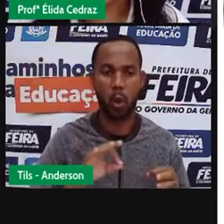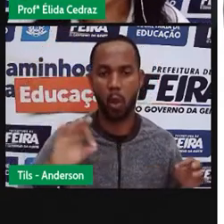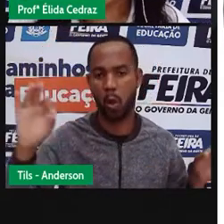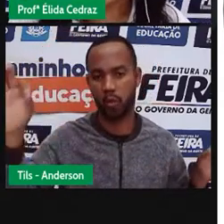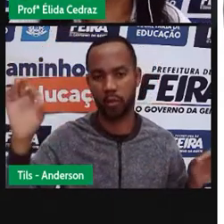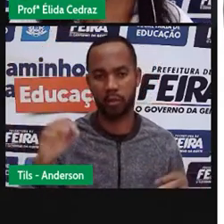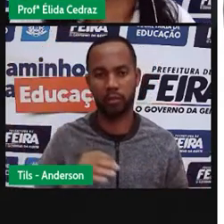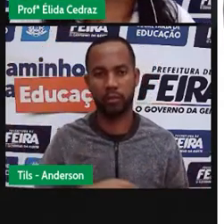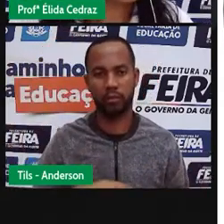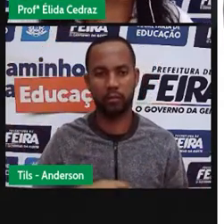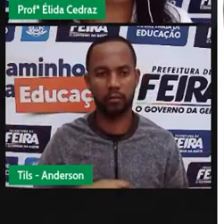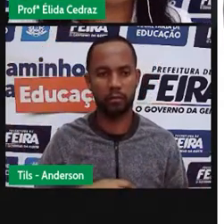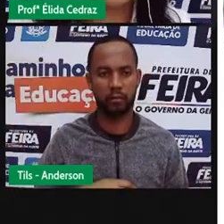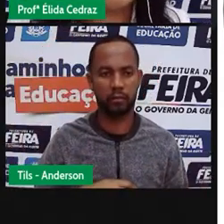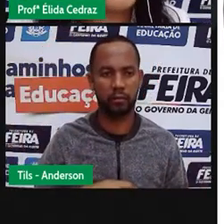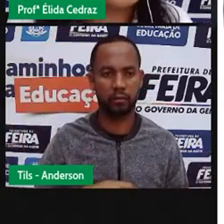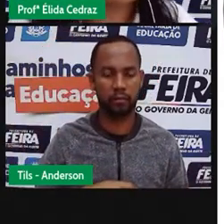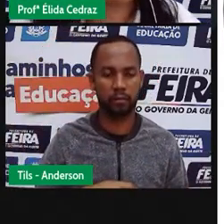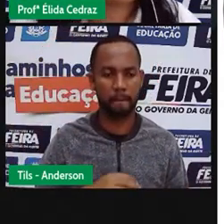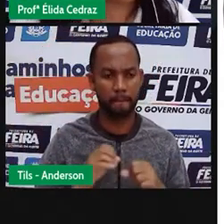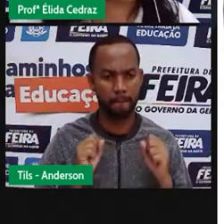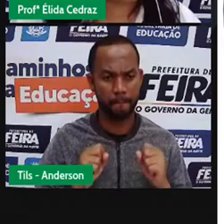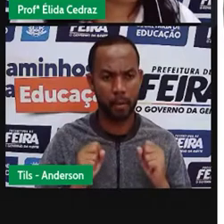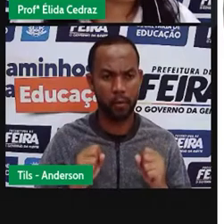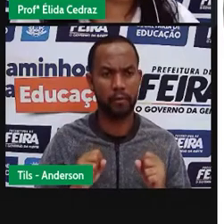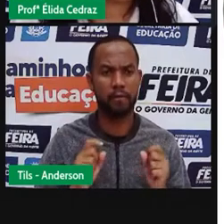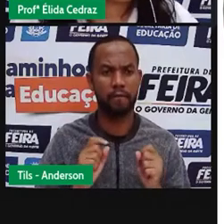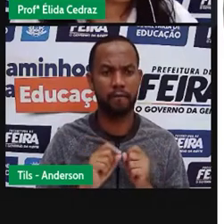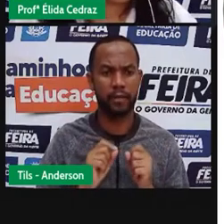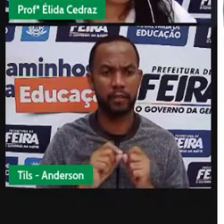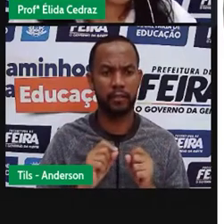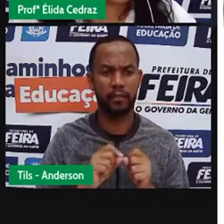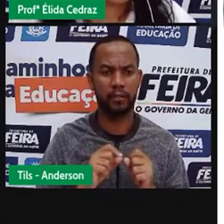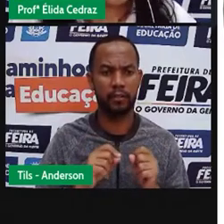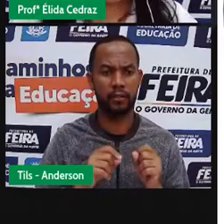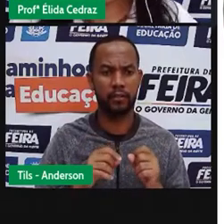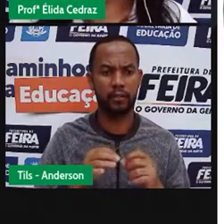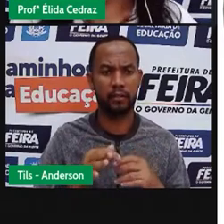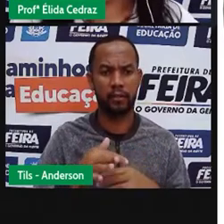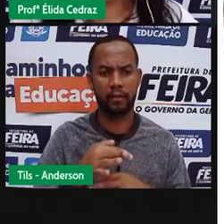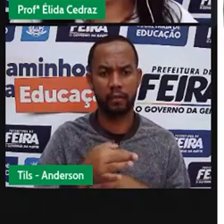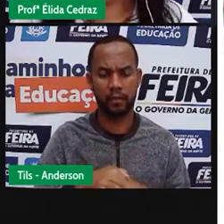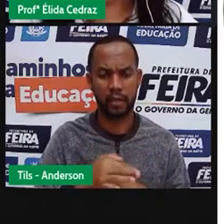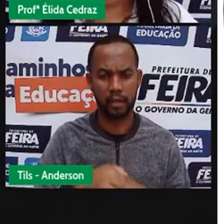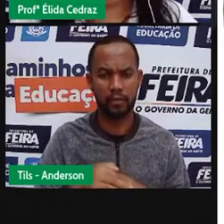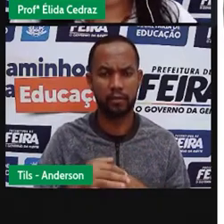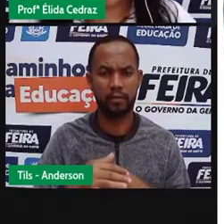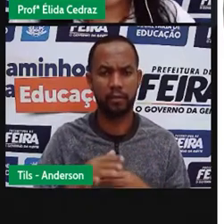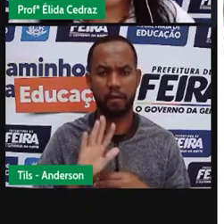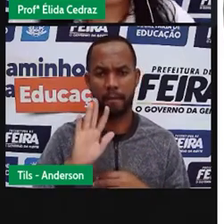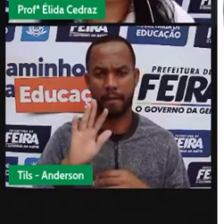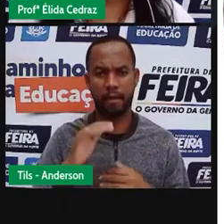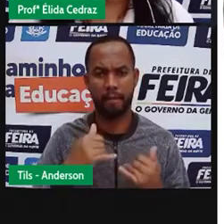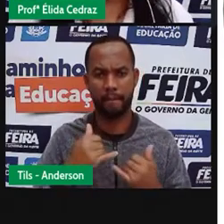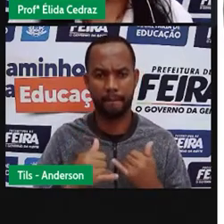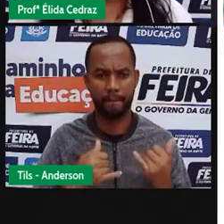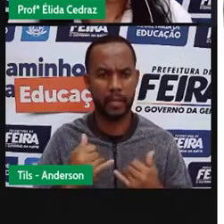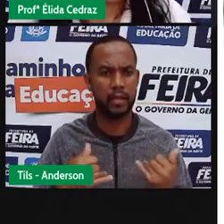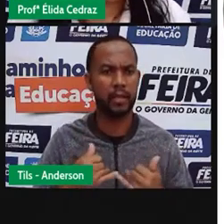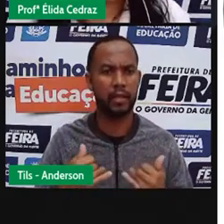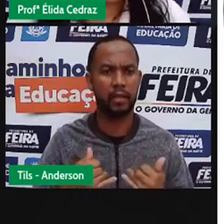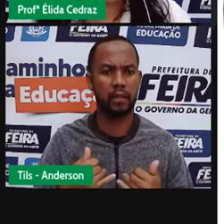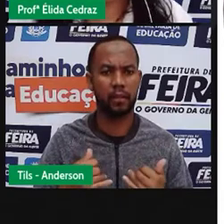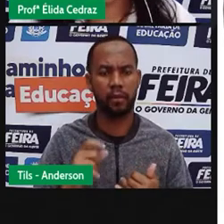nossa sombra. Você pode fazer esse teste aí na sua casa. Pega um brinquedo, algum objeto e a